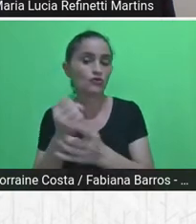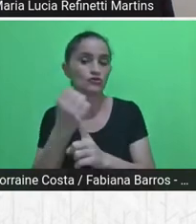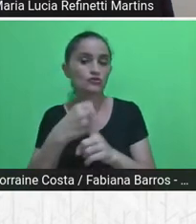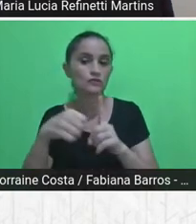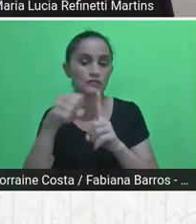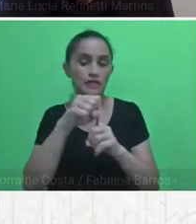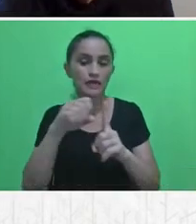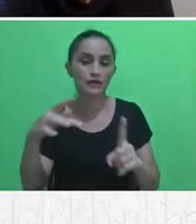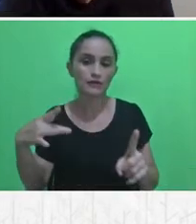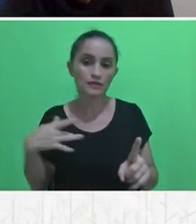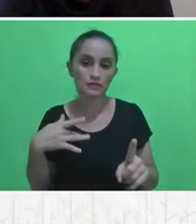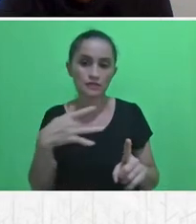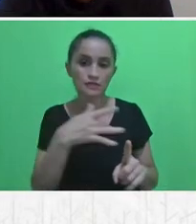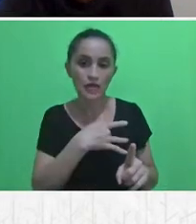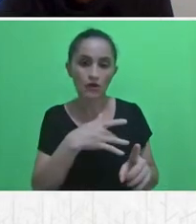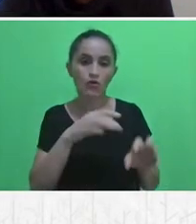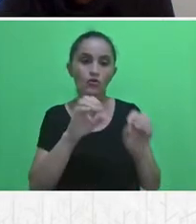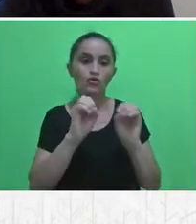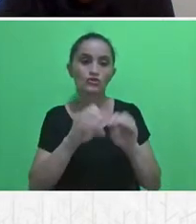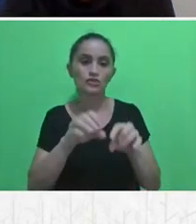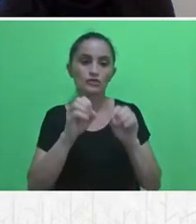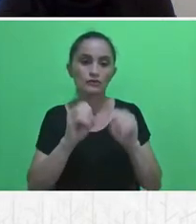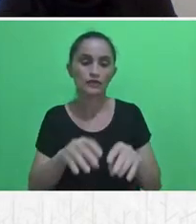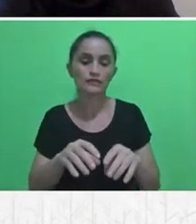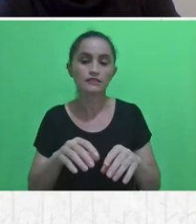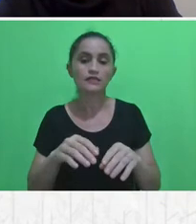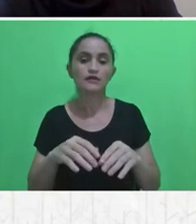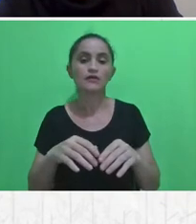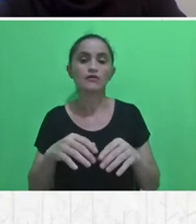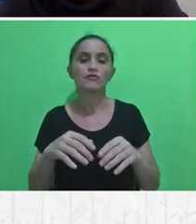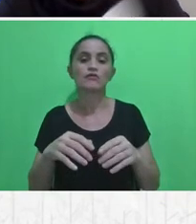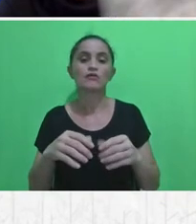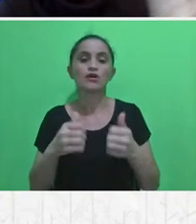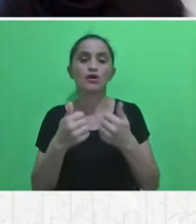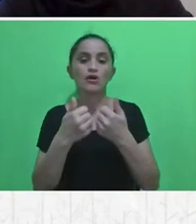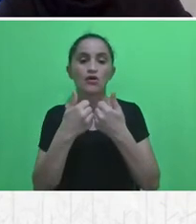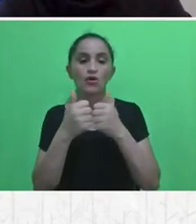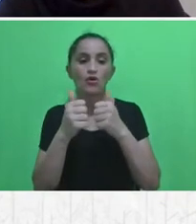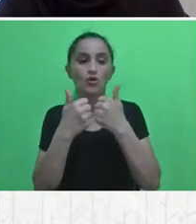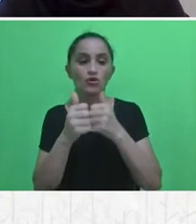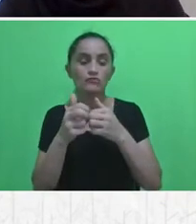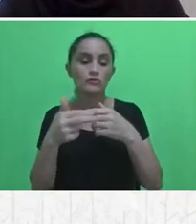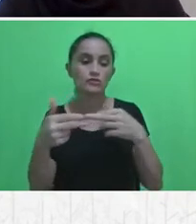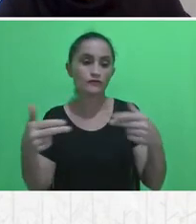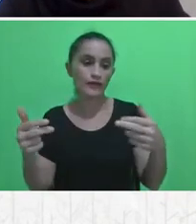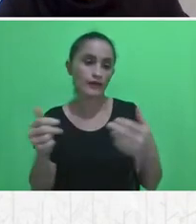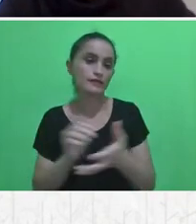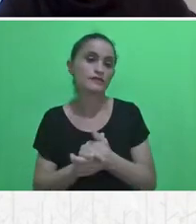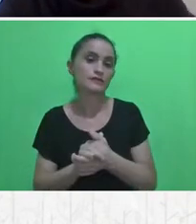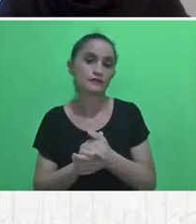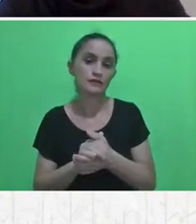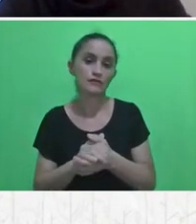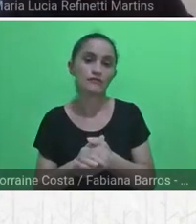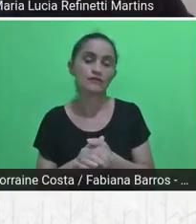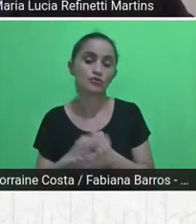sistema viário, transportes, enfim, essa relação pode passar.